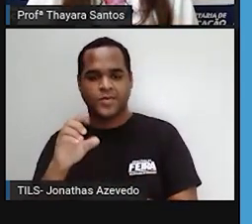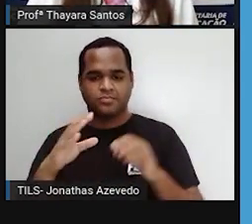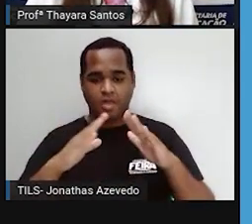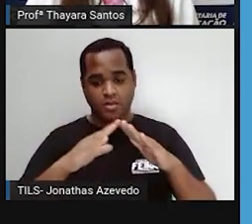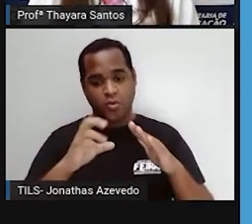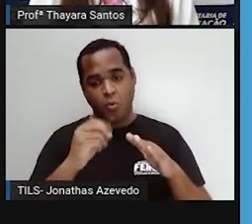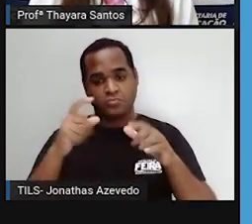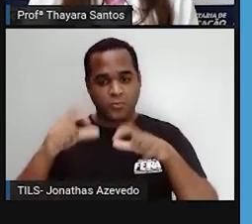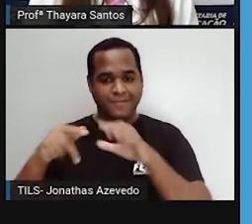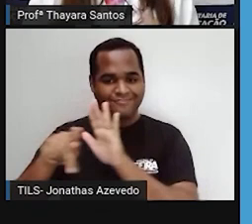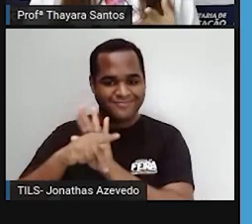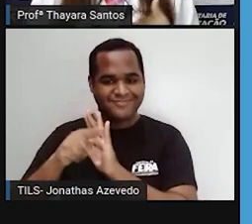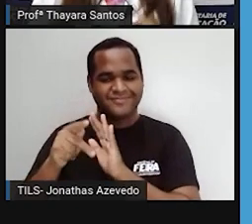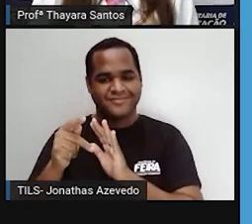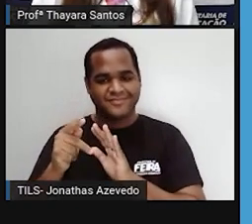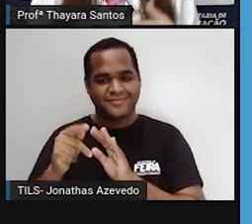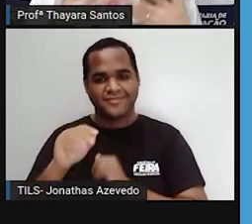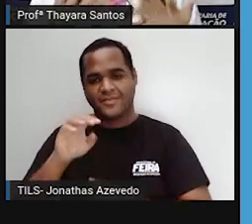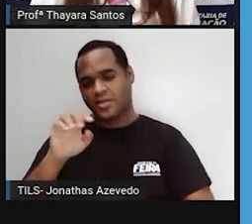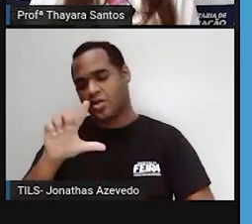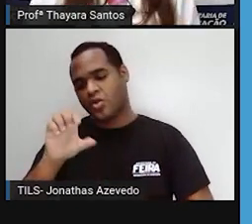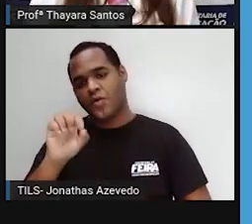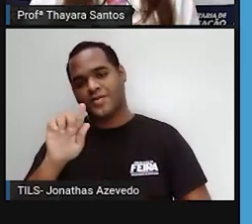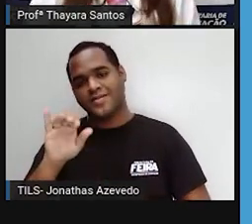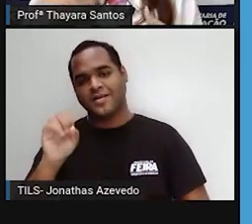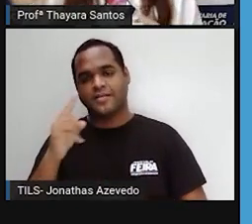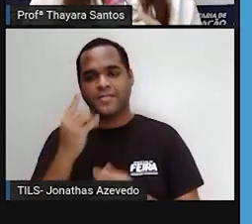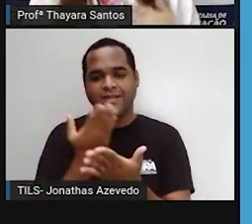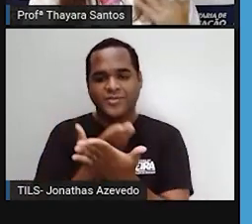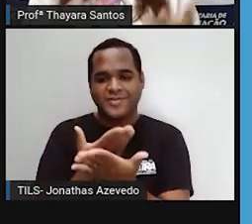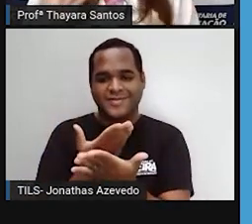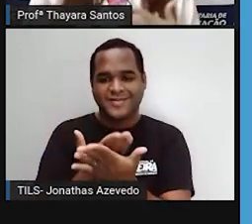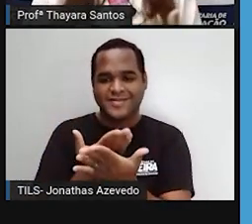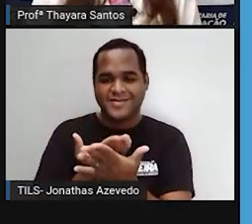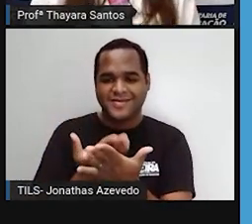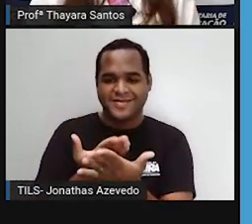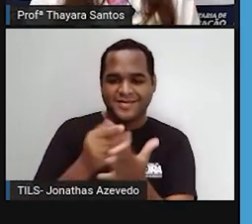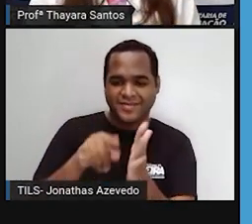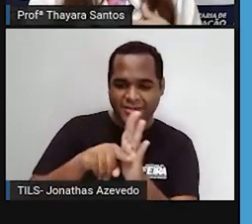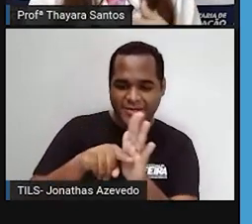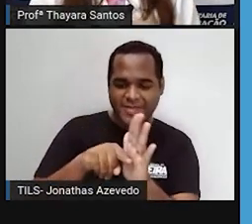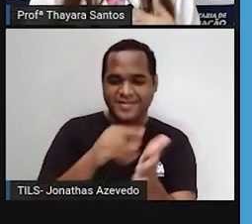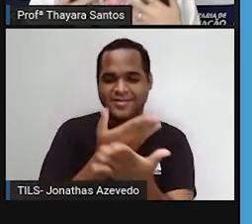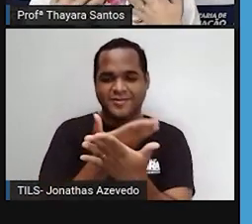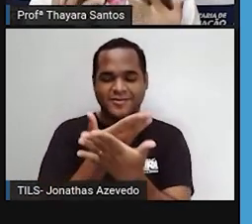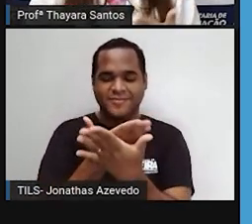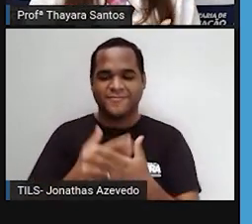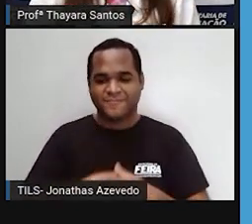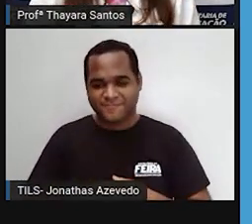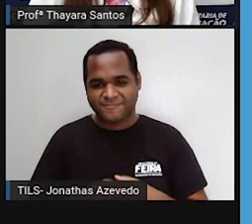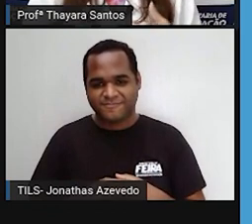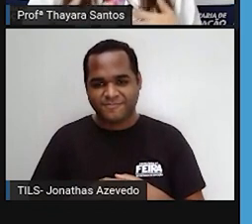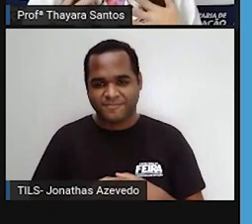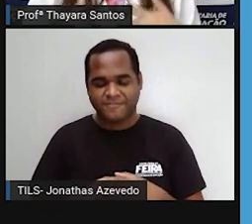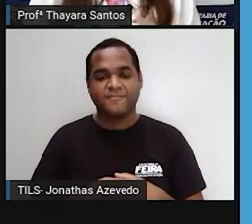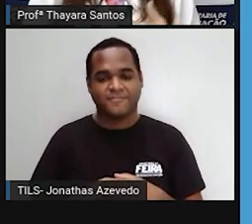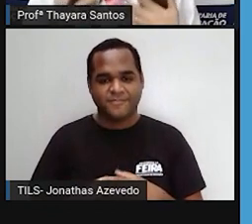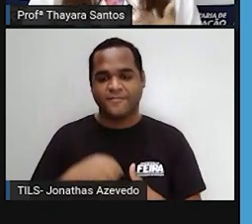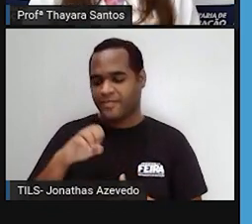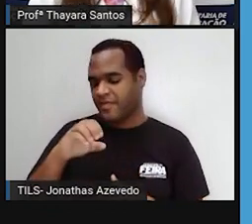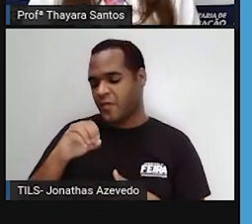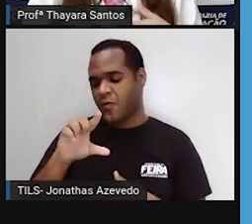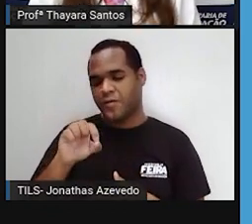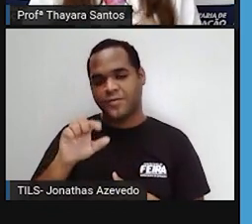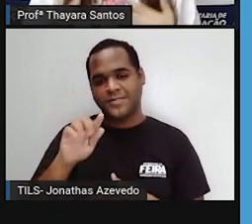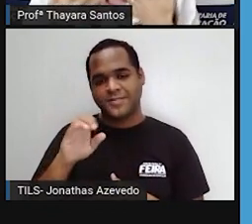ambiente, e logos significa estudo, né? Logia, é estudo. Então, a ecologia, ela é uma